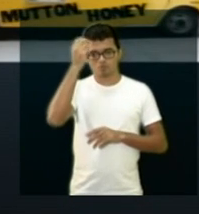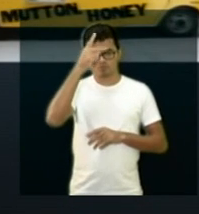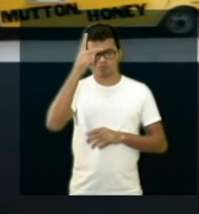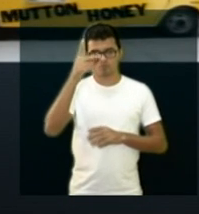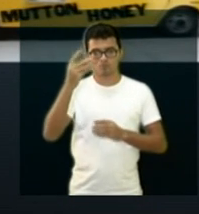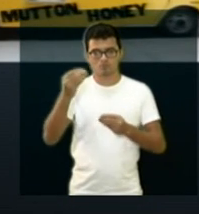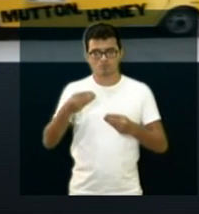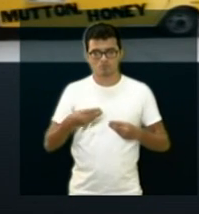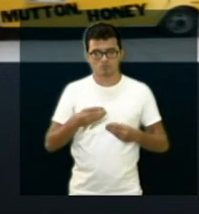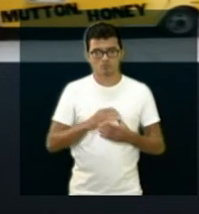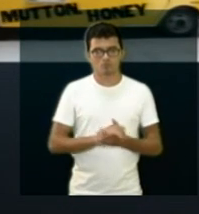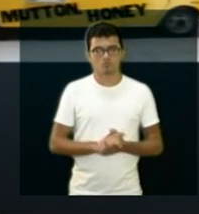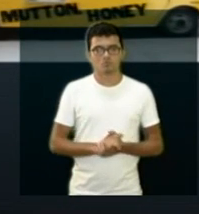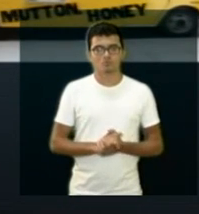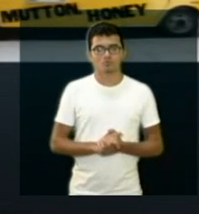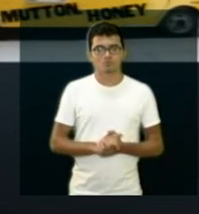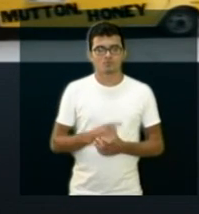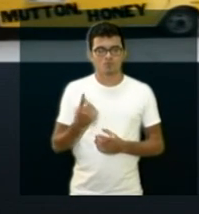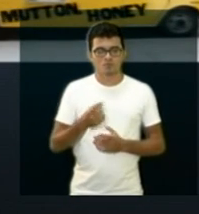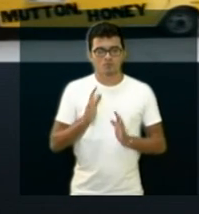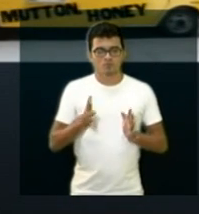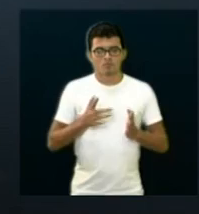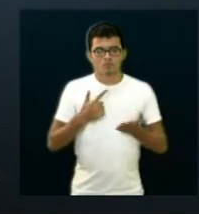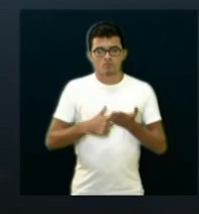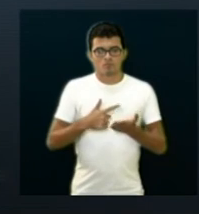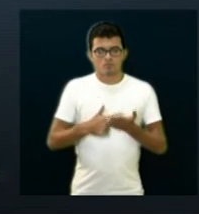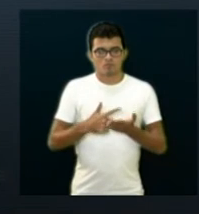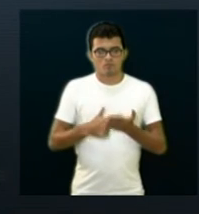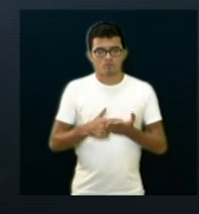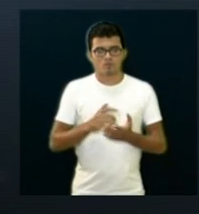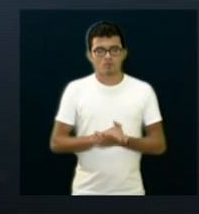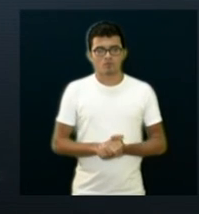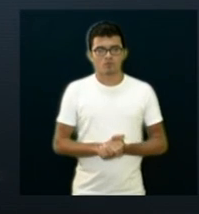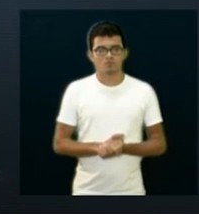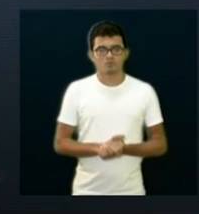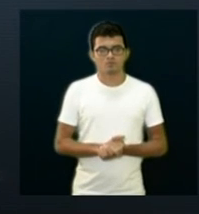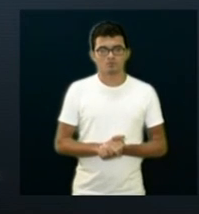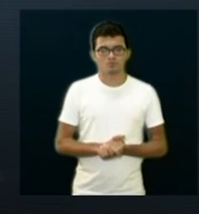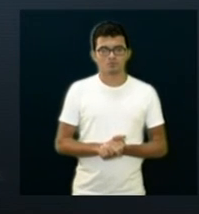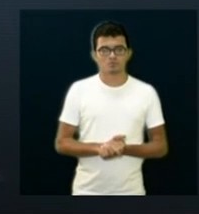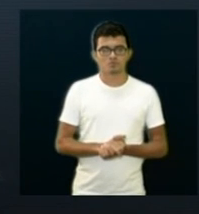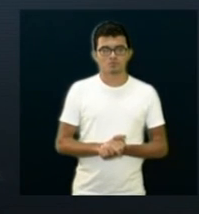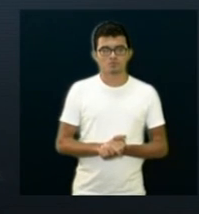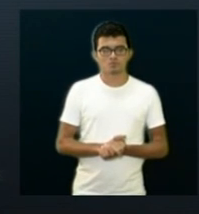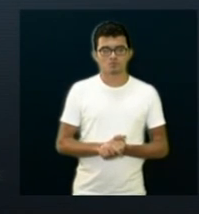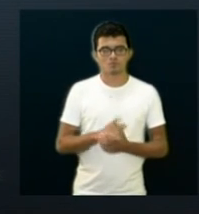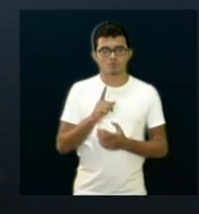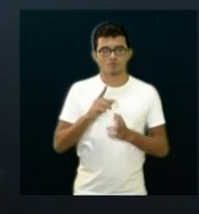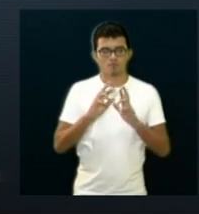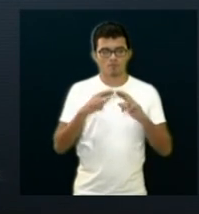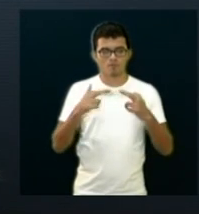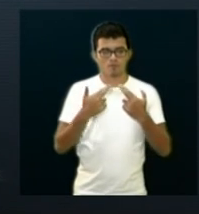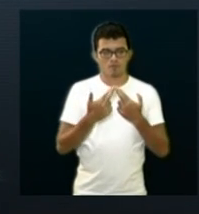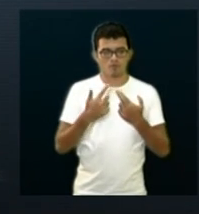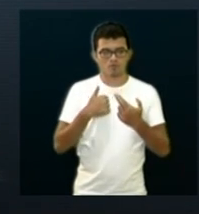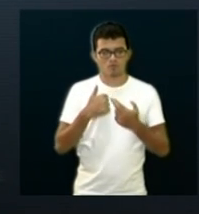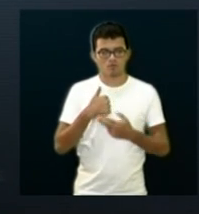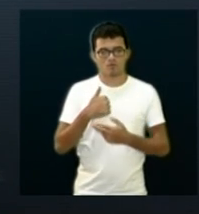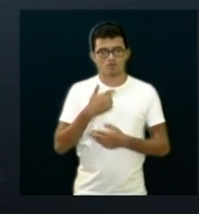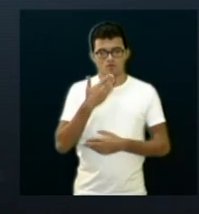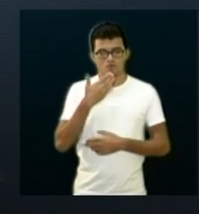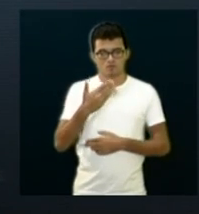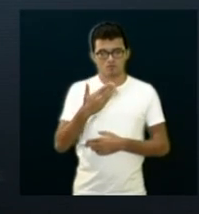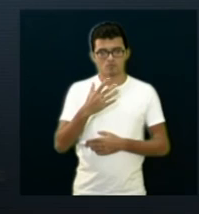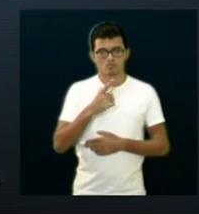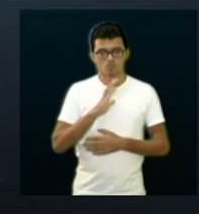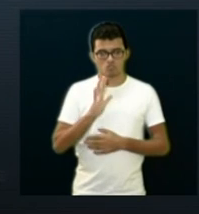nós estamos, marcamos já uma audiência com o prefeito, o prefeito já está marcando a data. Nessa reunião que eu pedi com o prefeito, já